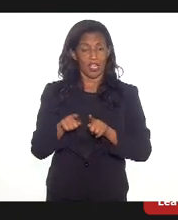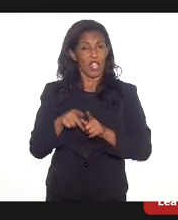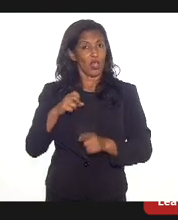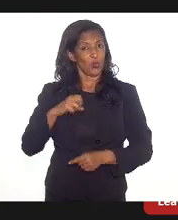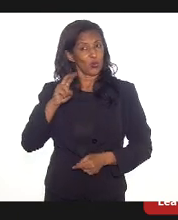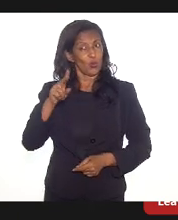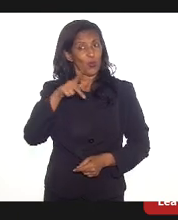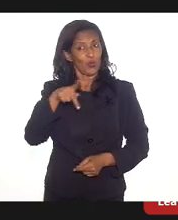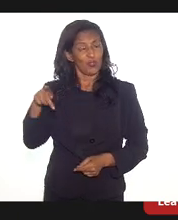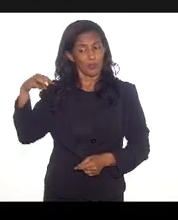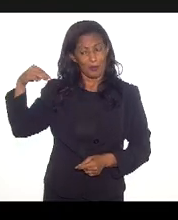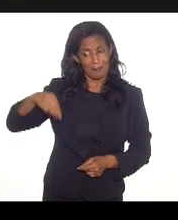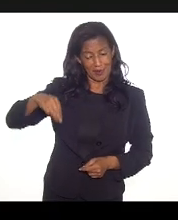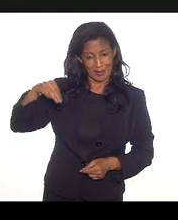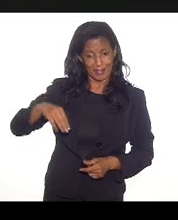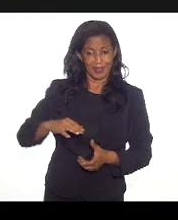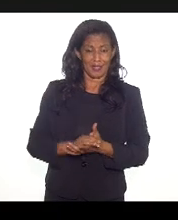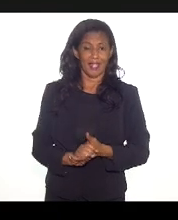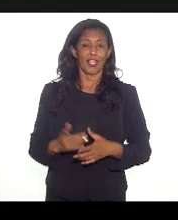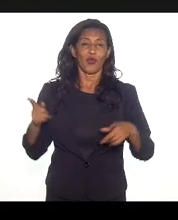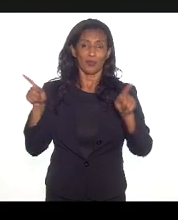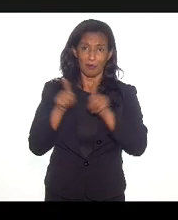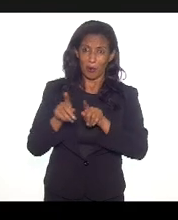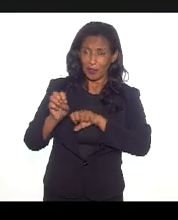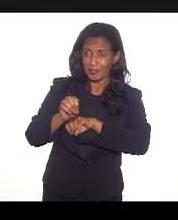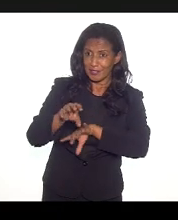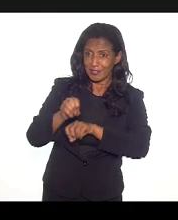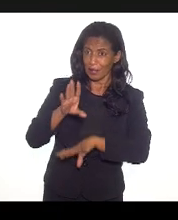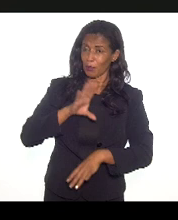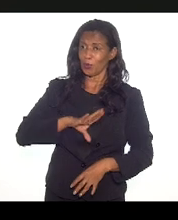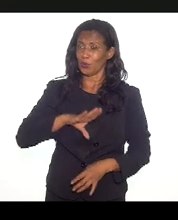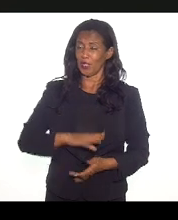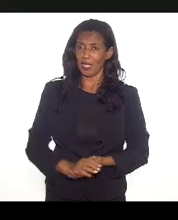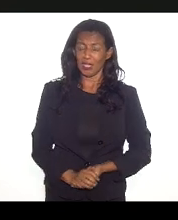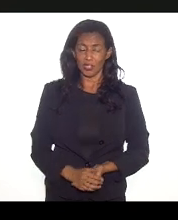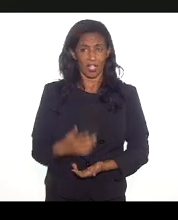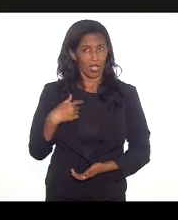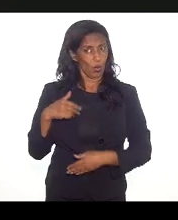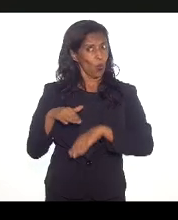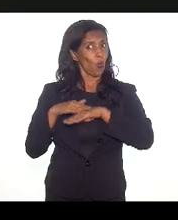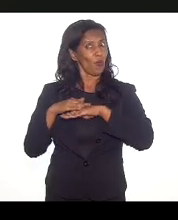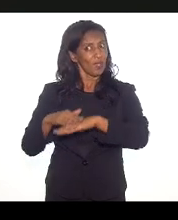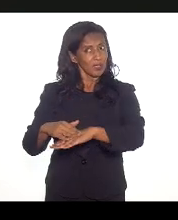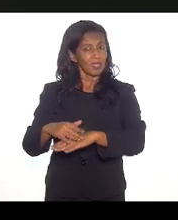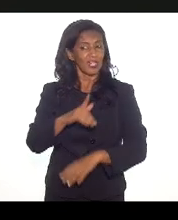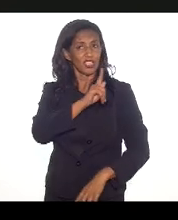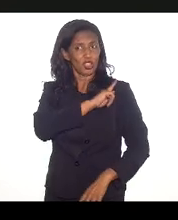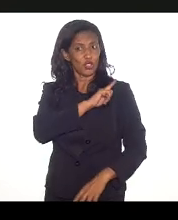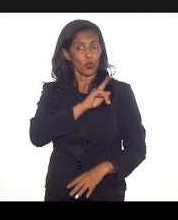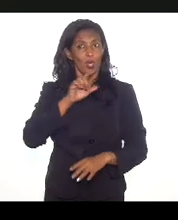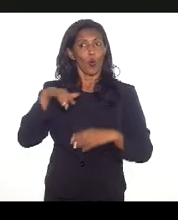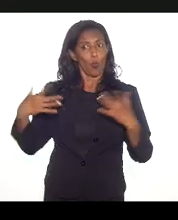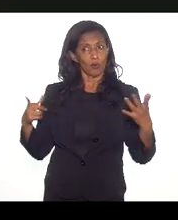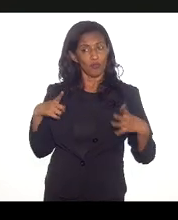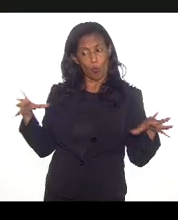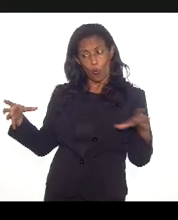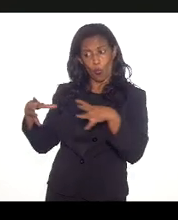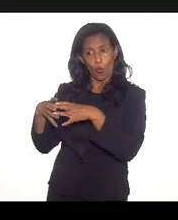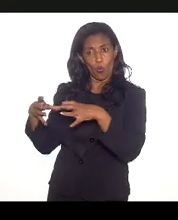matemática e também gosto de dar aula de português e eu conversei até com a gestora, falei, o dia que estiver ali é um grupo de